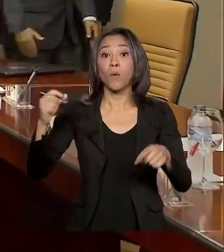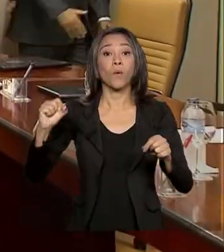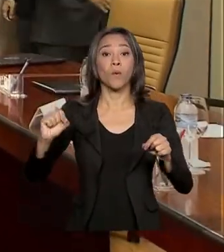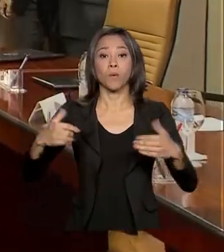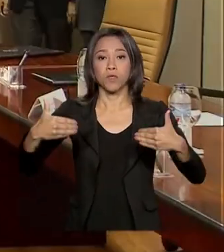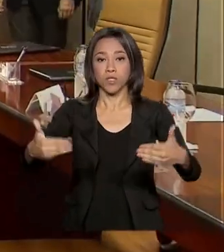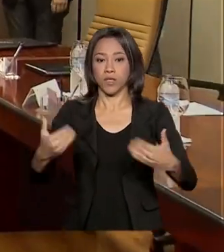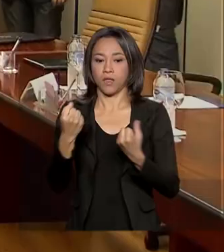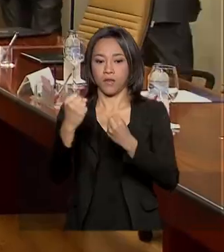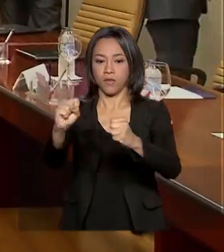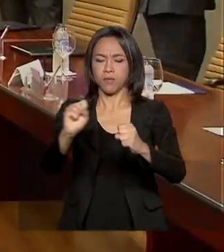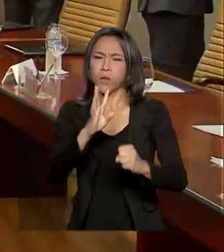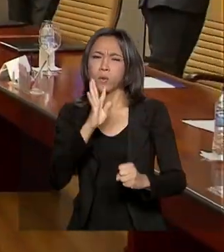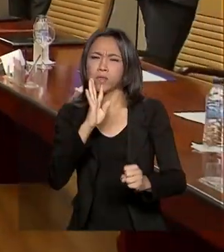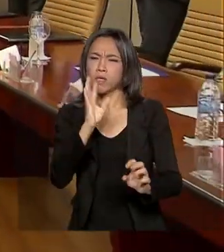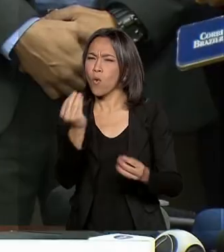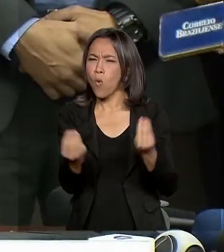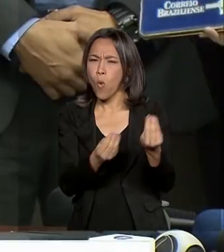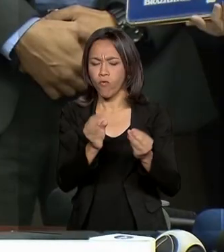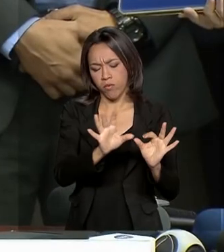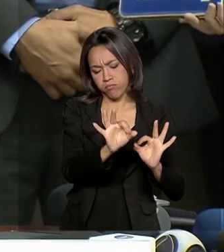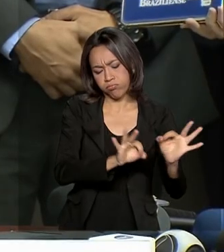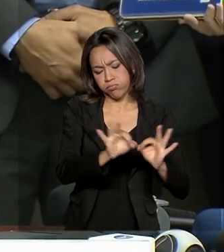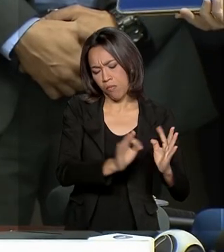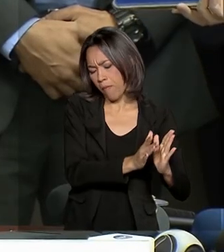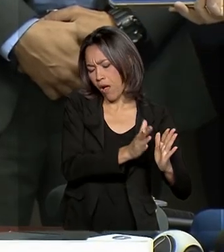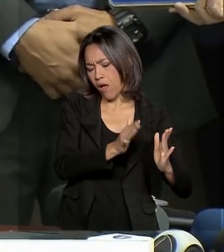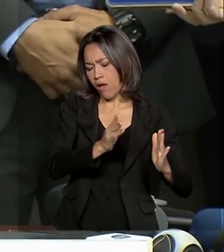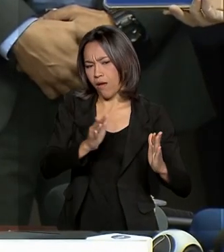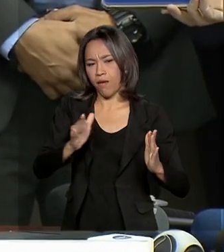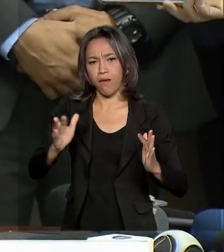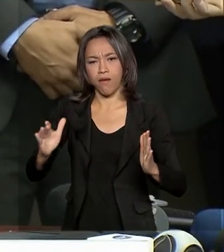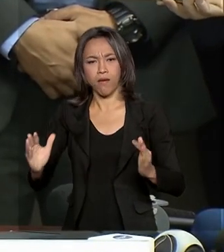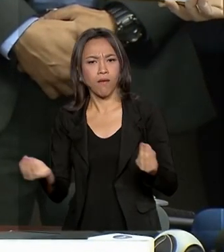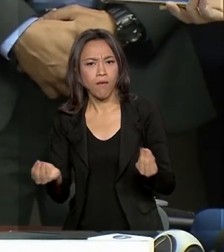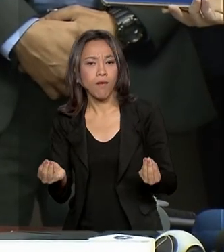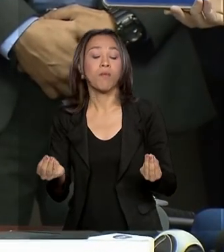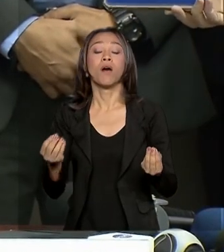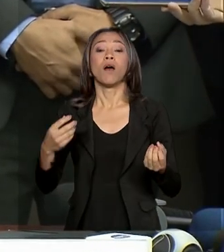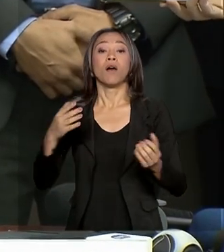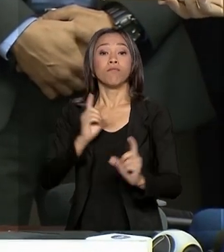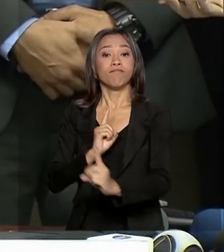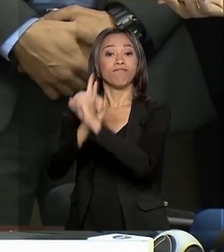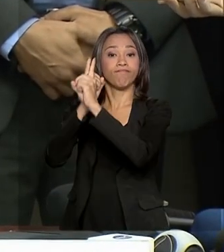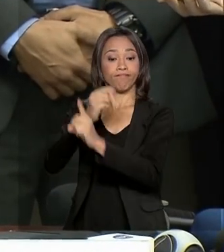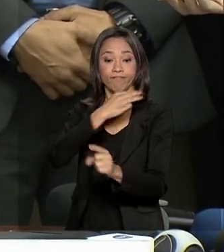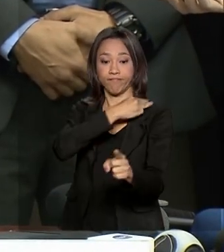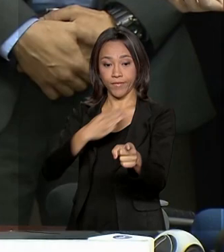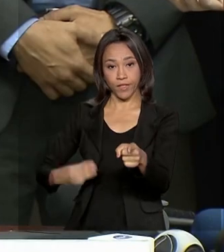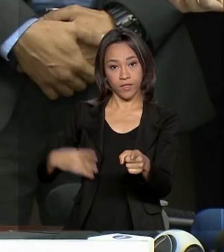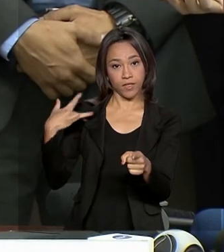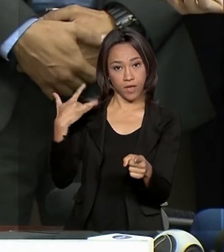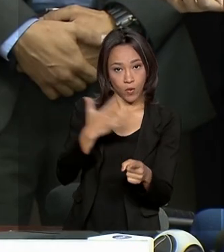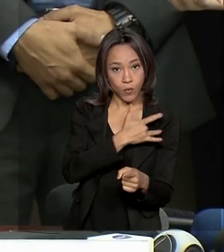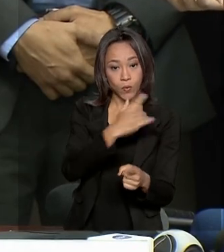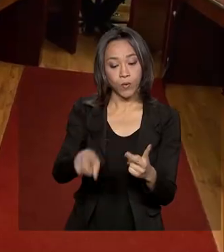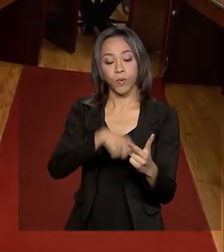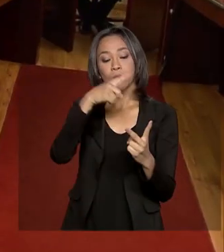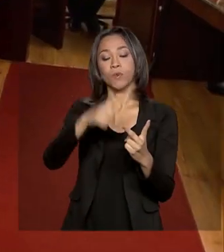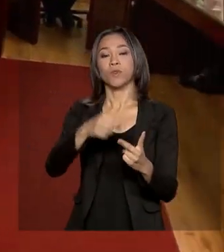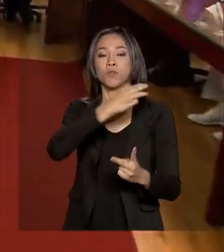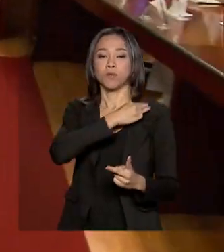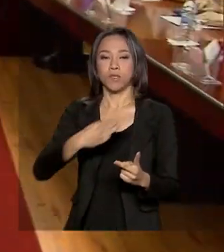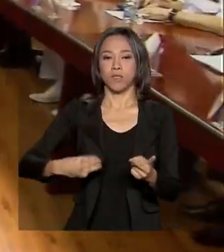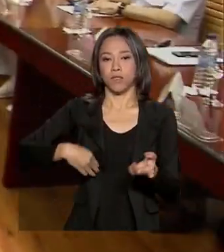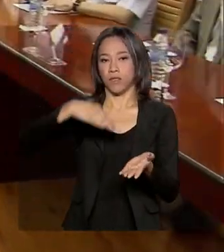de resgate desses brasileiros e ele se reuniu com os ministros da Saúde, Luiz Henrique Mandetta, com o ministro da Secretaria de